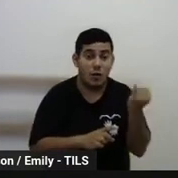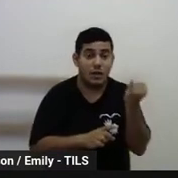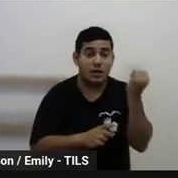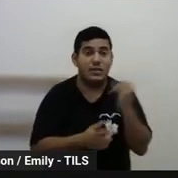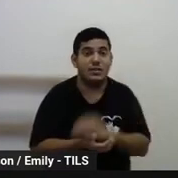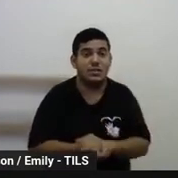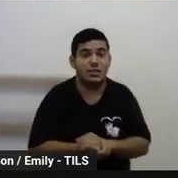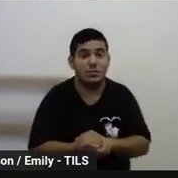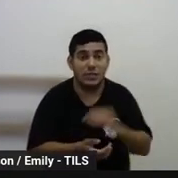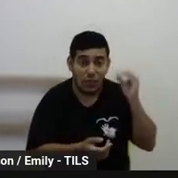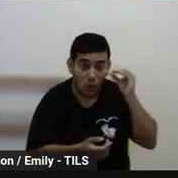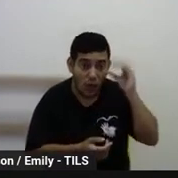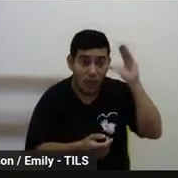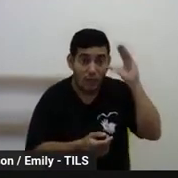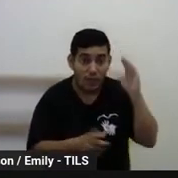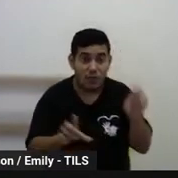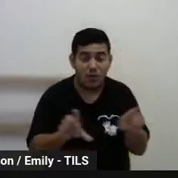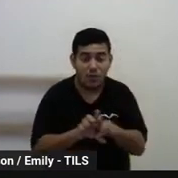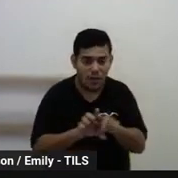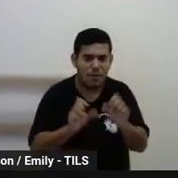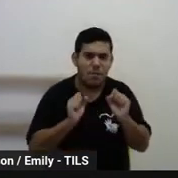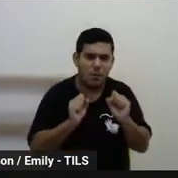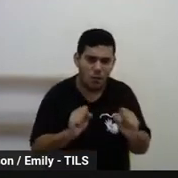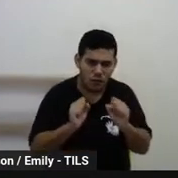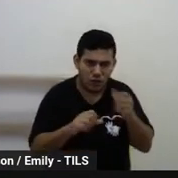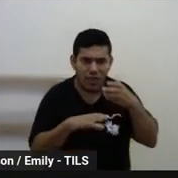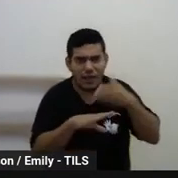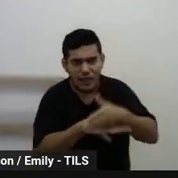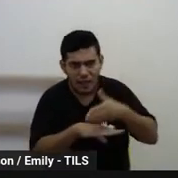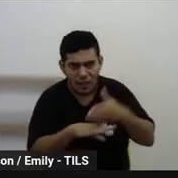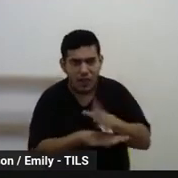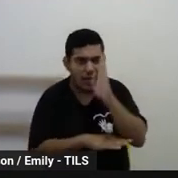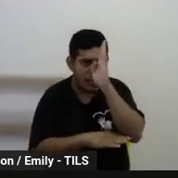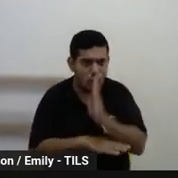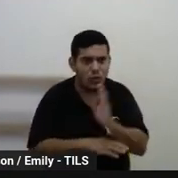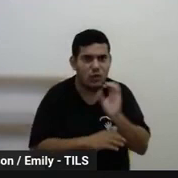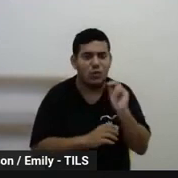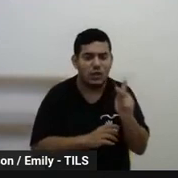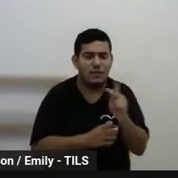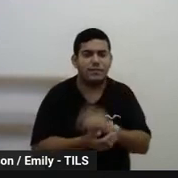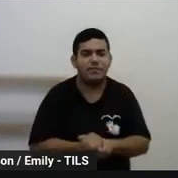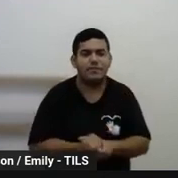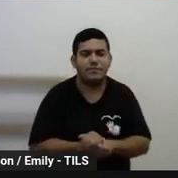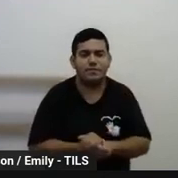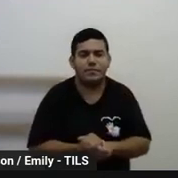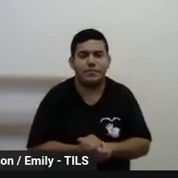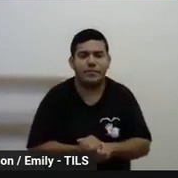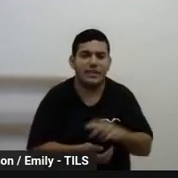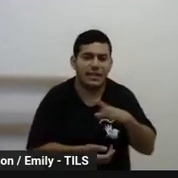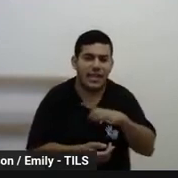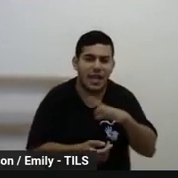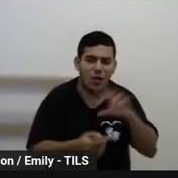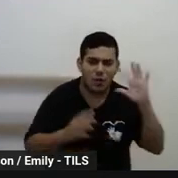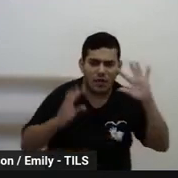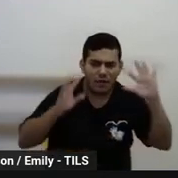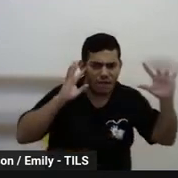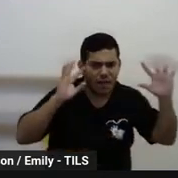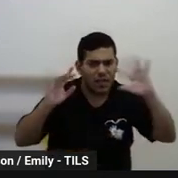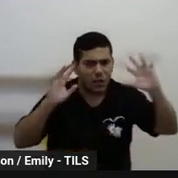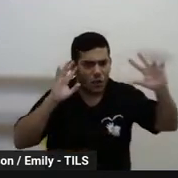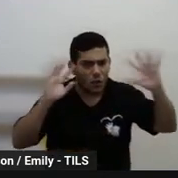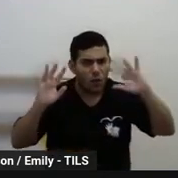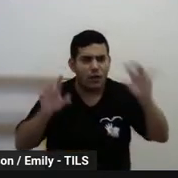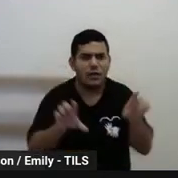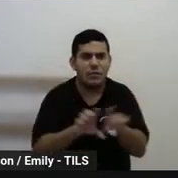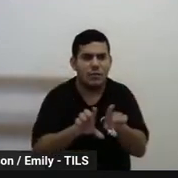ter esse conhecimento, vocês podem também ter acesso e é gratuito. E lá também traz algumas reflexões e